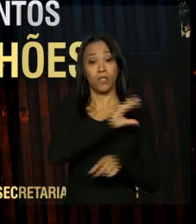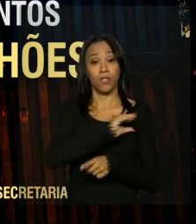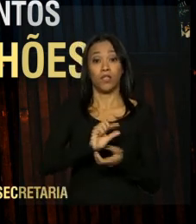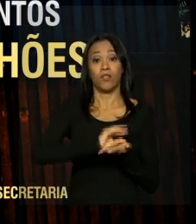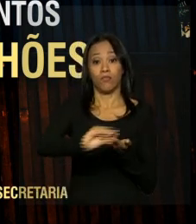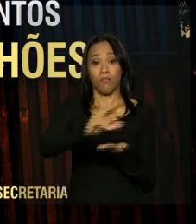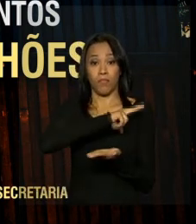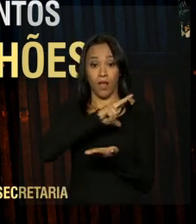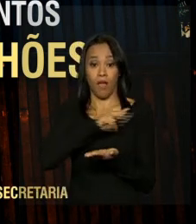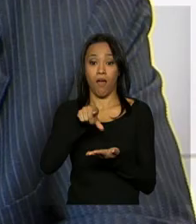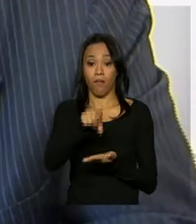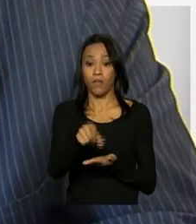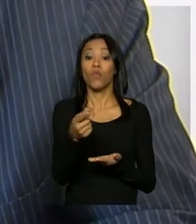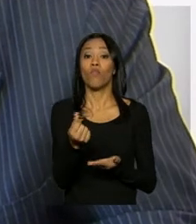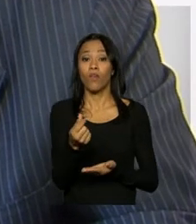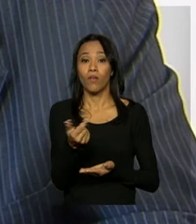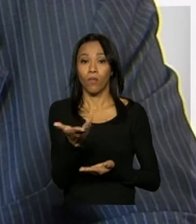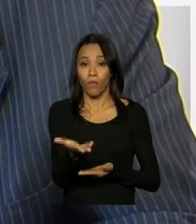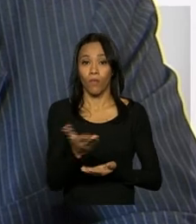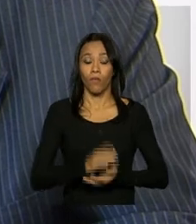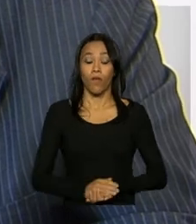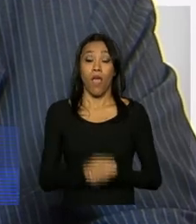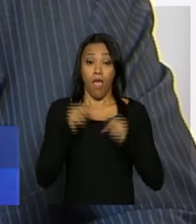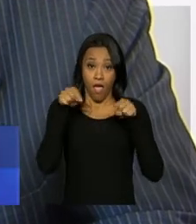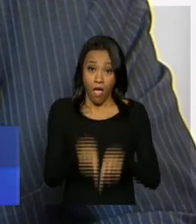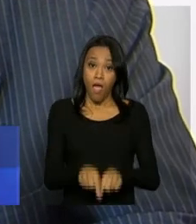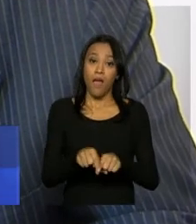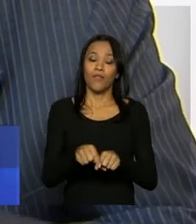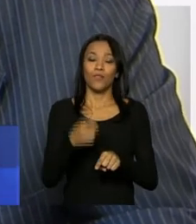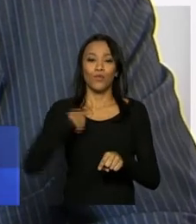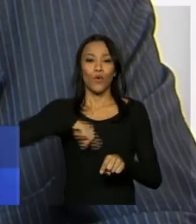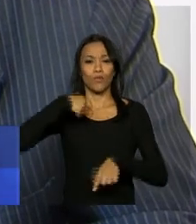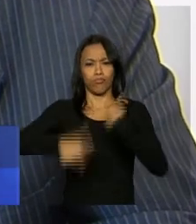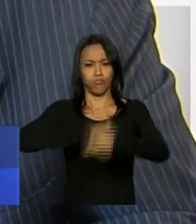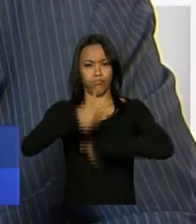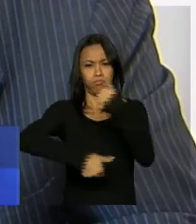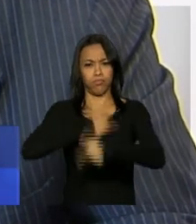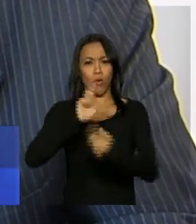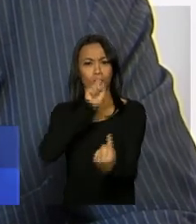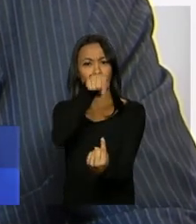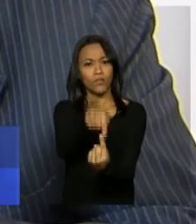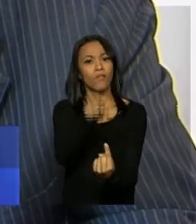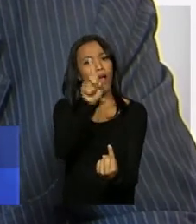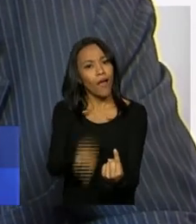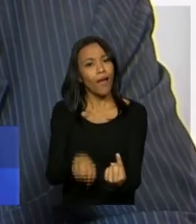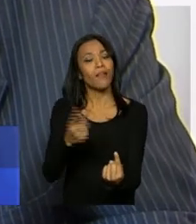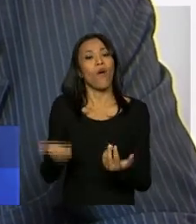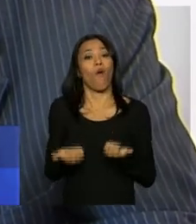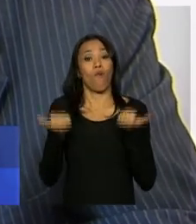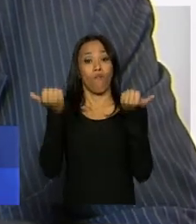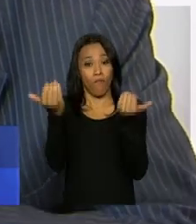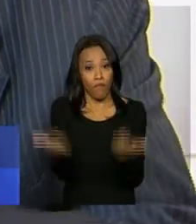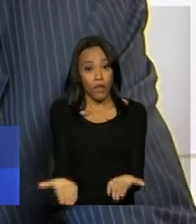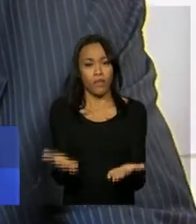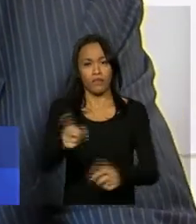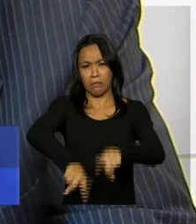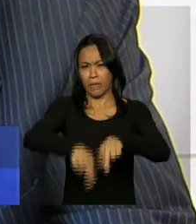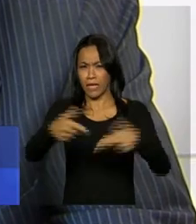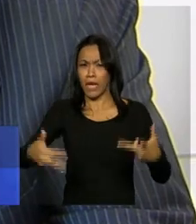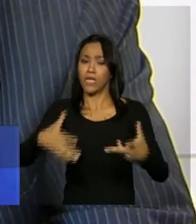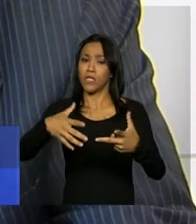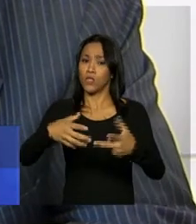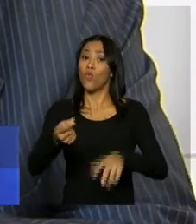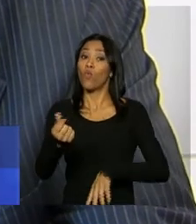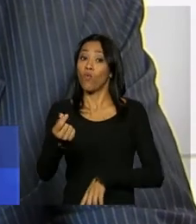bilhões de reais. Esta é a nossa missão, garantir com que tenhamos oferta portuária a um preço